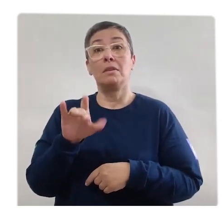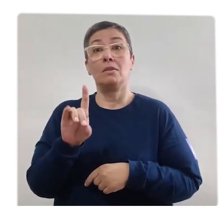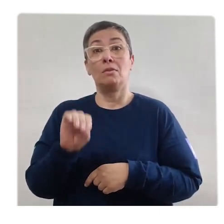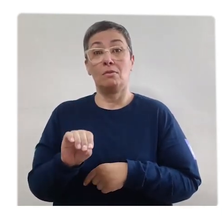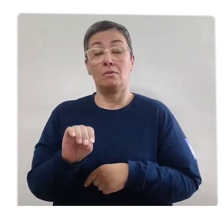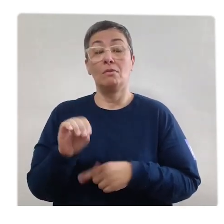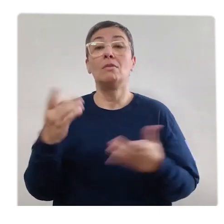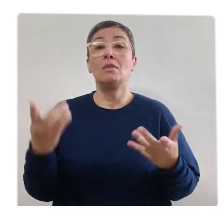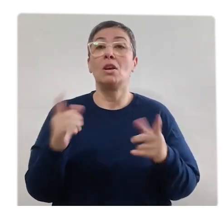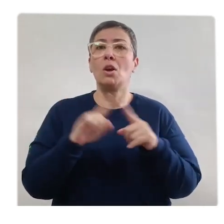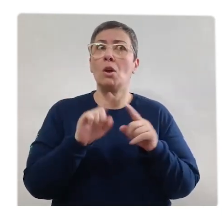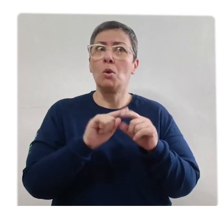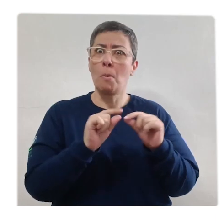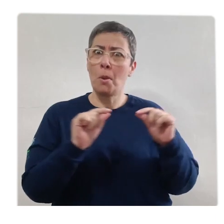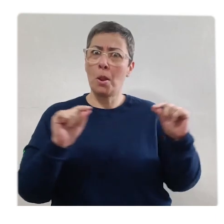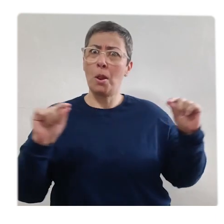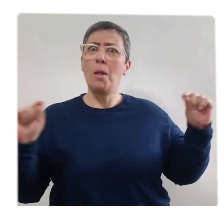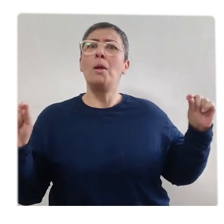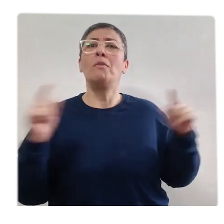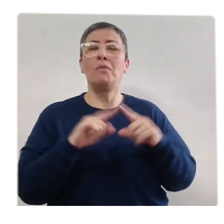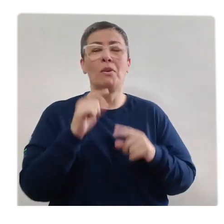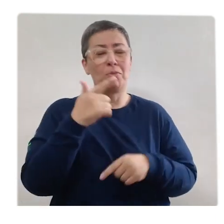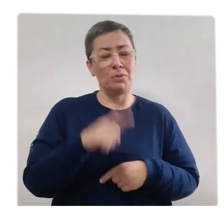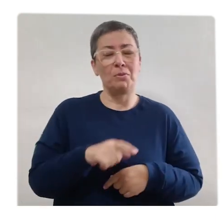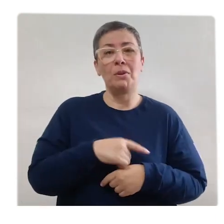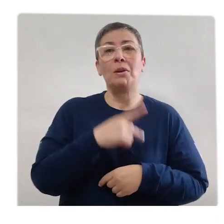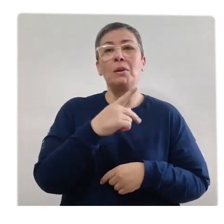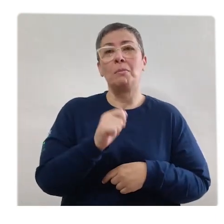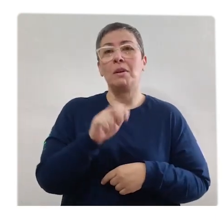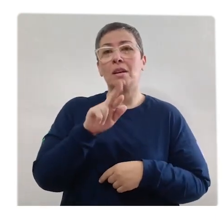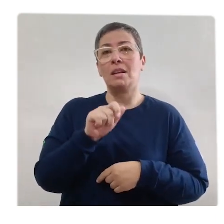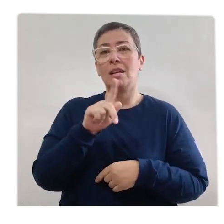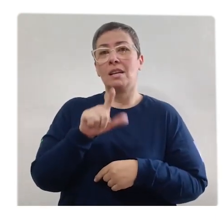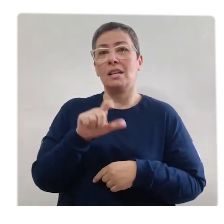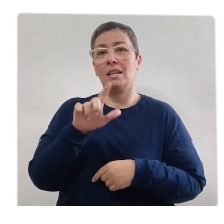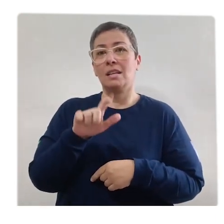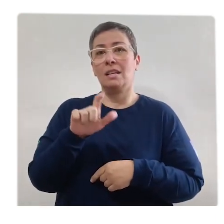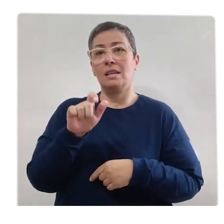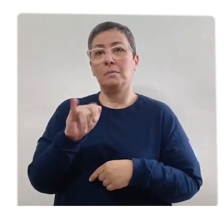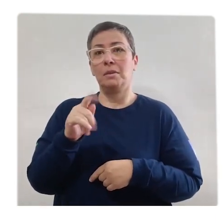Paralelepípedo Vamos para